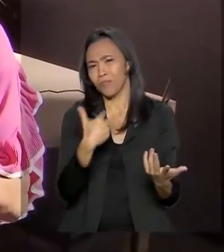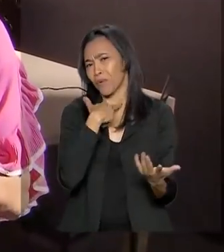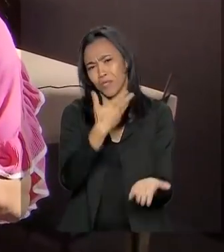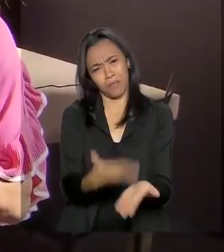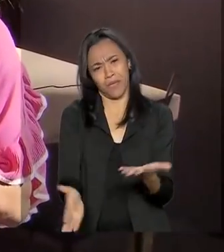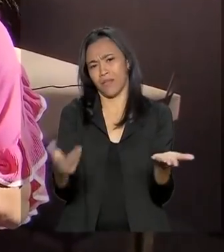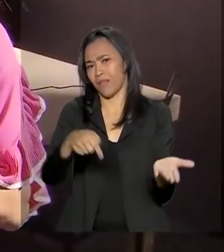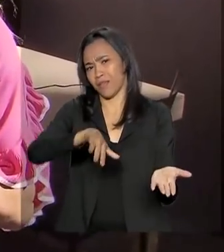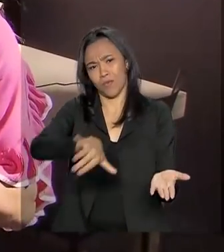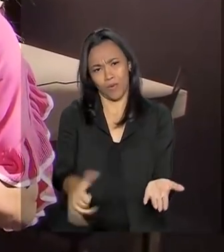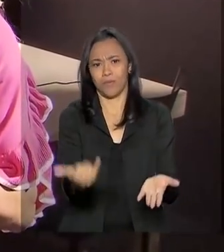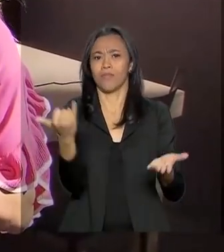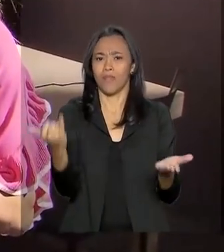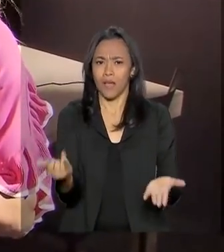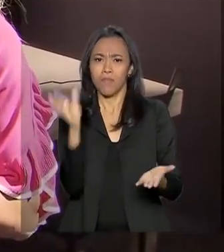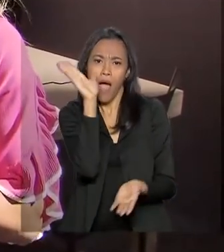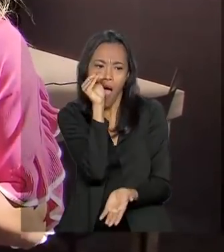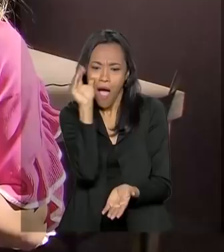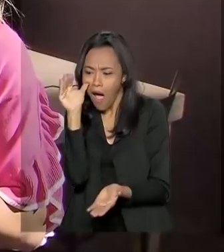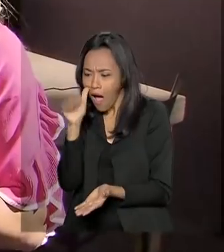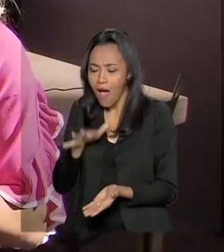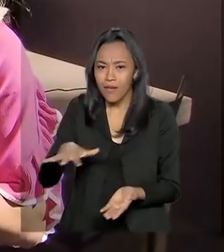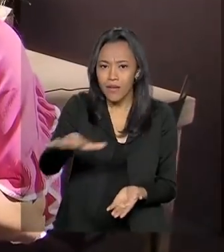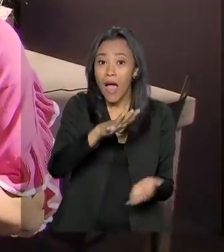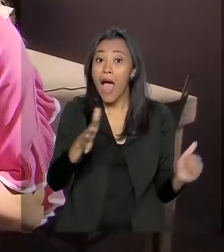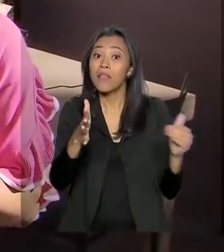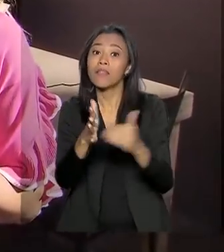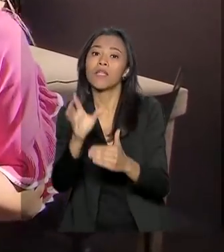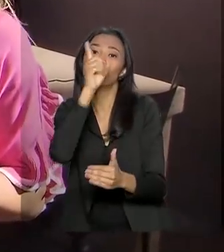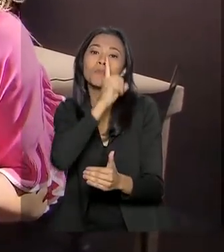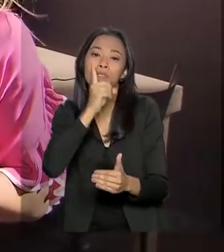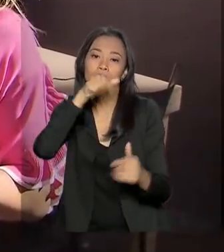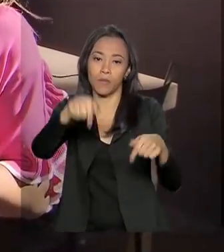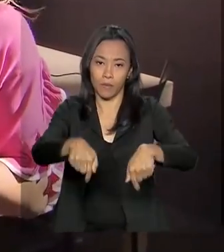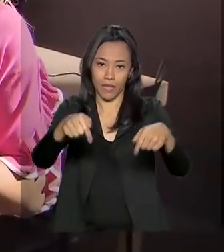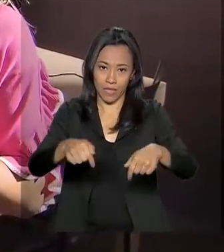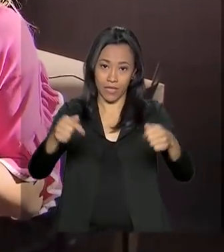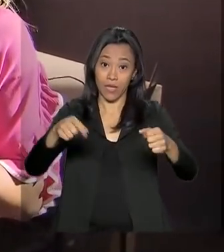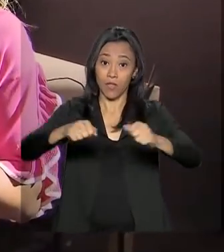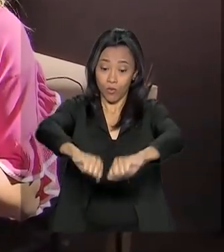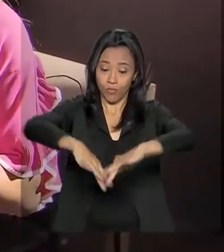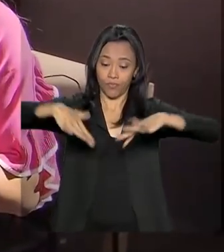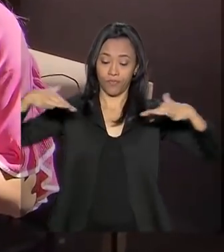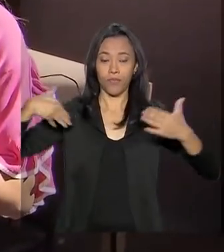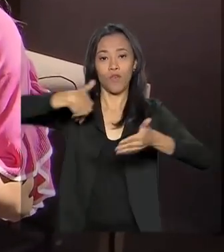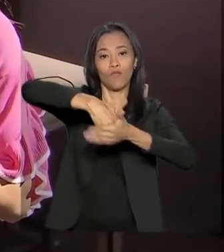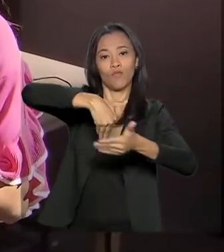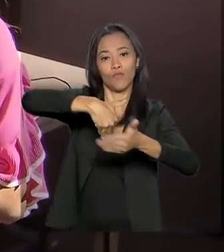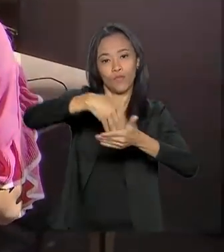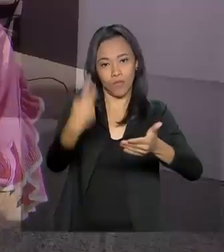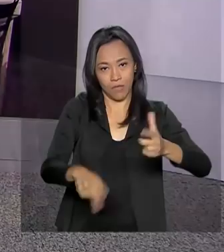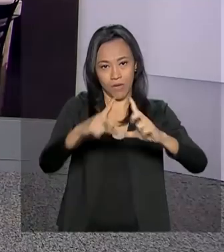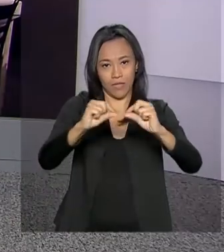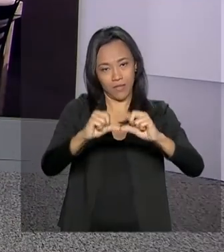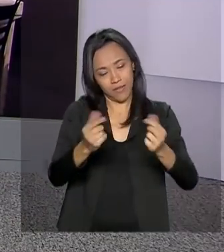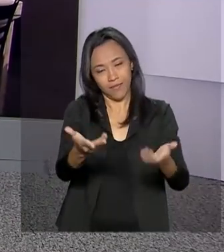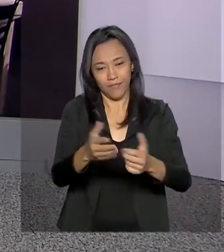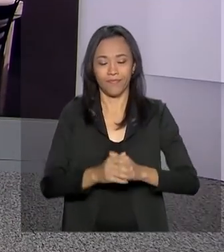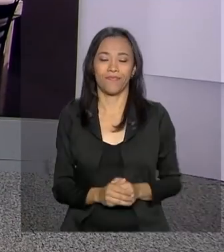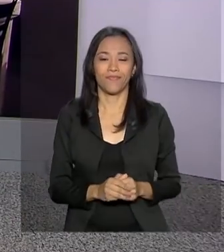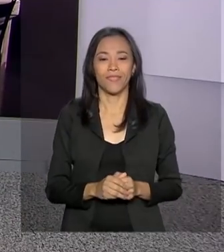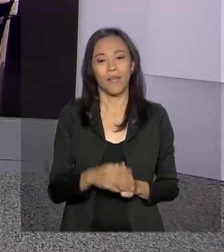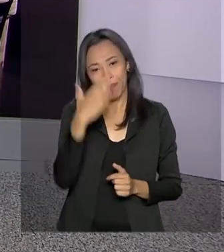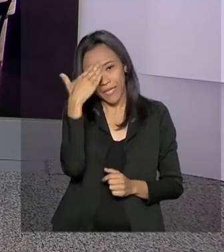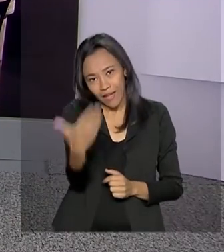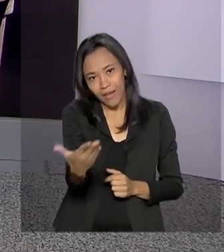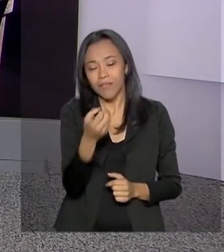perder essa edição da Campus Parque que vai até domingo aqui no estádio Mané Garrincha. Eu volto com você, Carla. Obrigada, Selma.